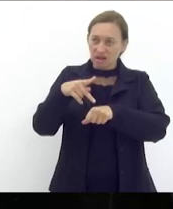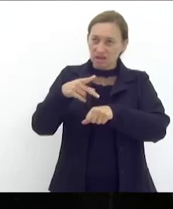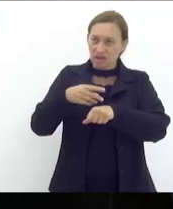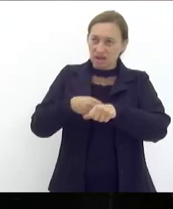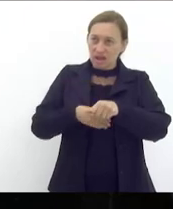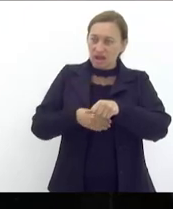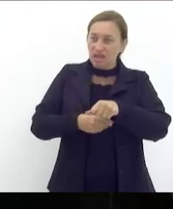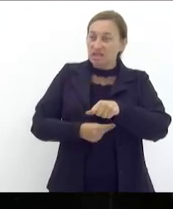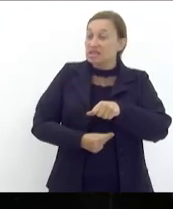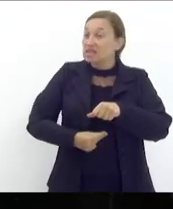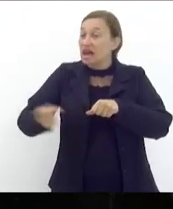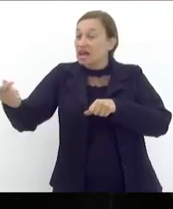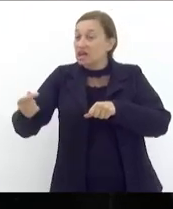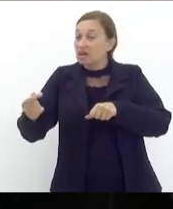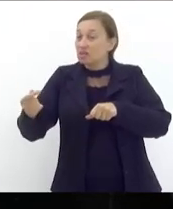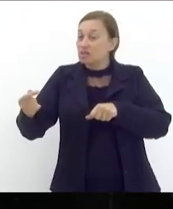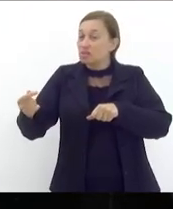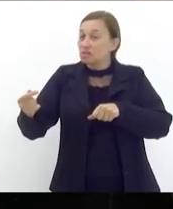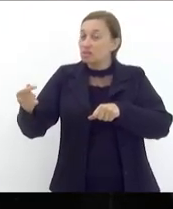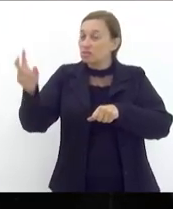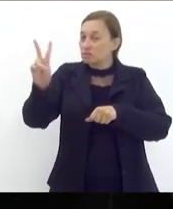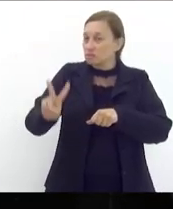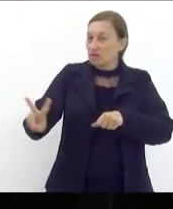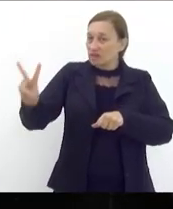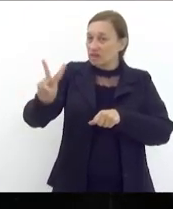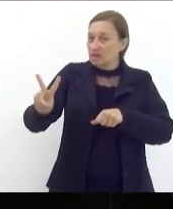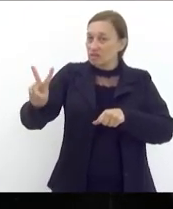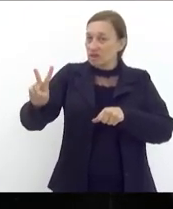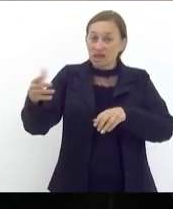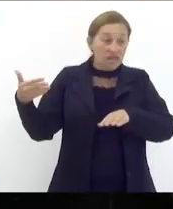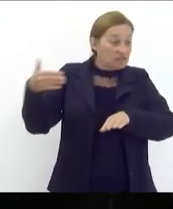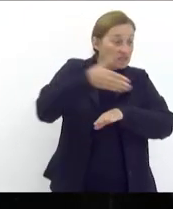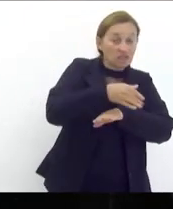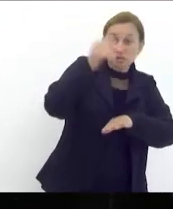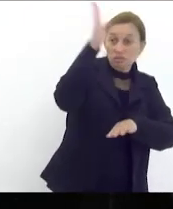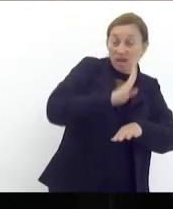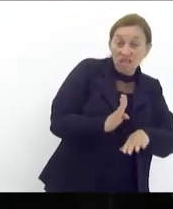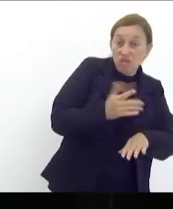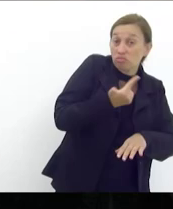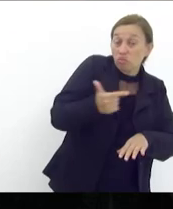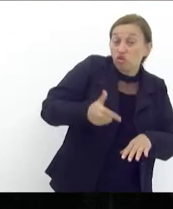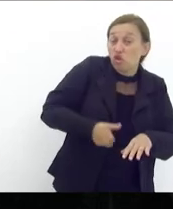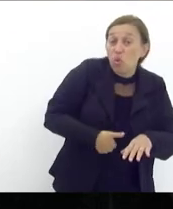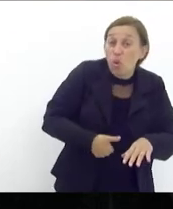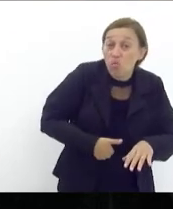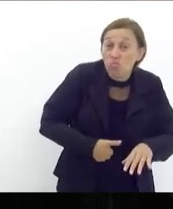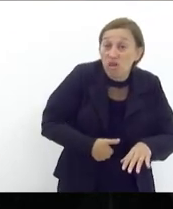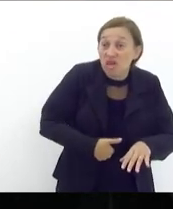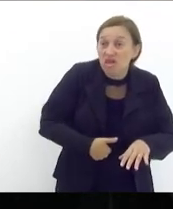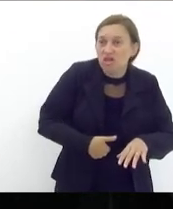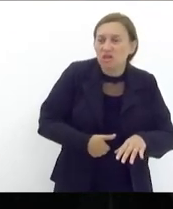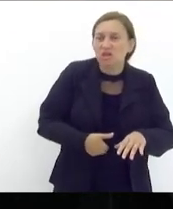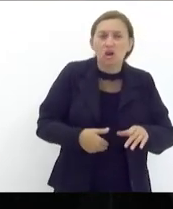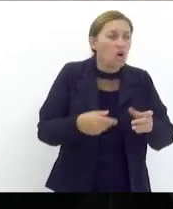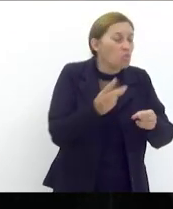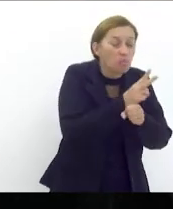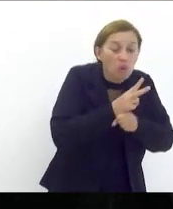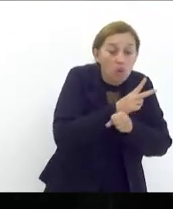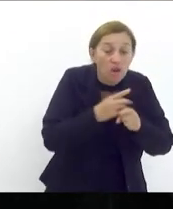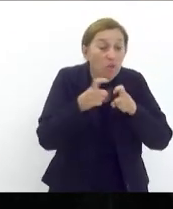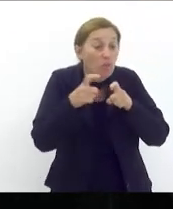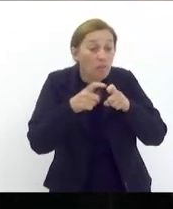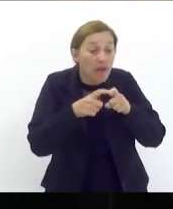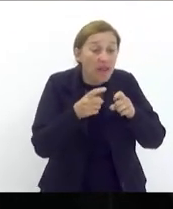não tinham nem mais comida buscando médicos buscando uma